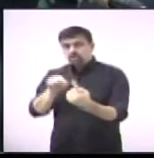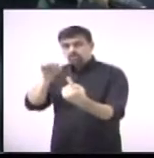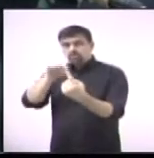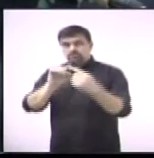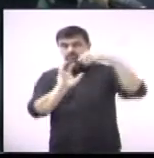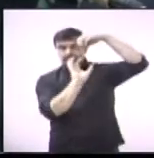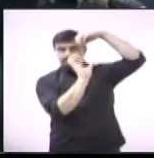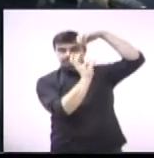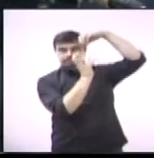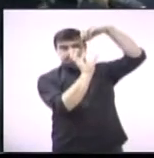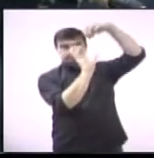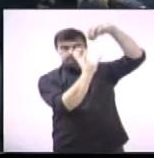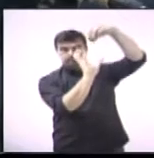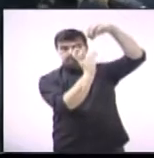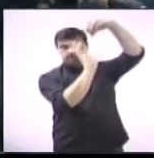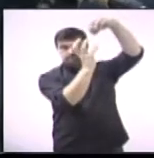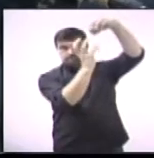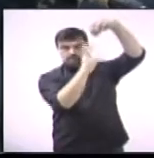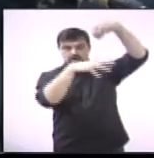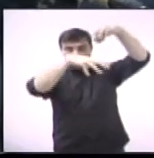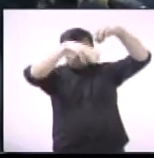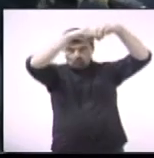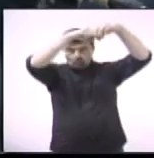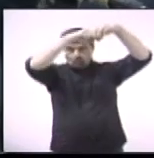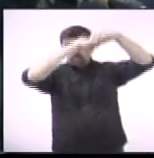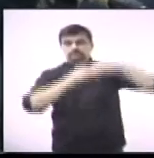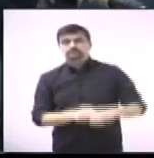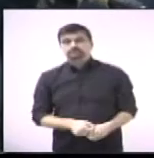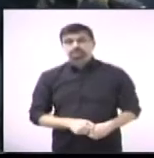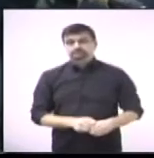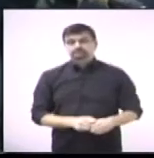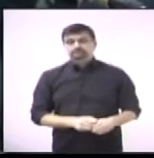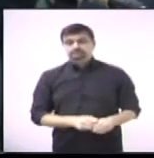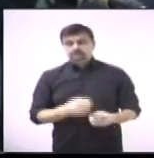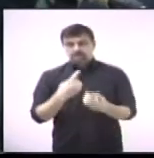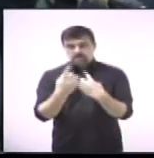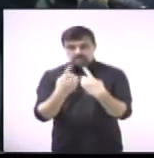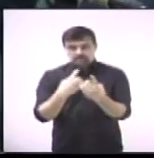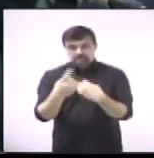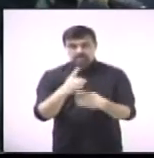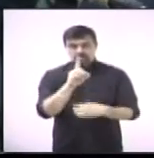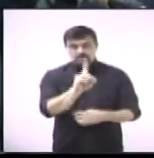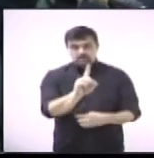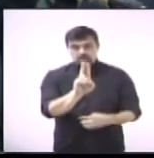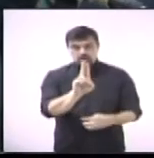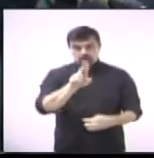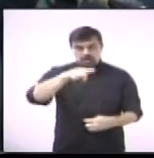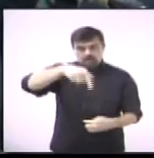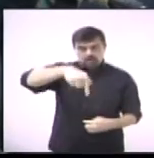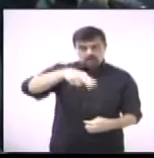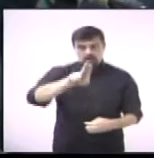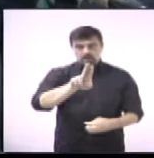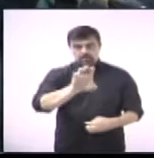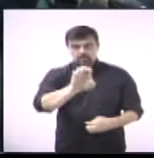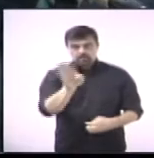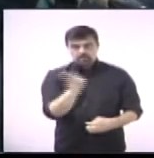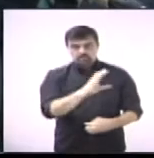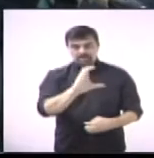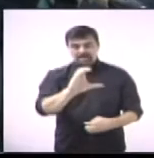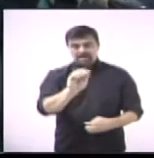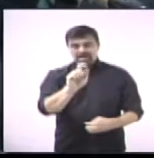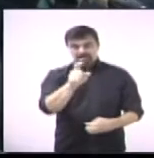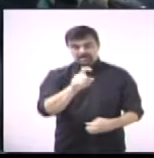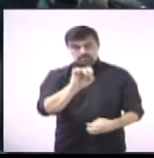lâmpadas apagadas no sistema de iluminação pública da avenida Duque de Caxias no bairro João Aranha.